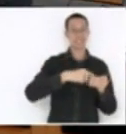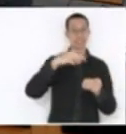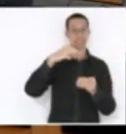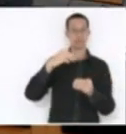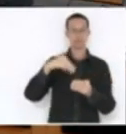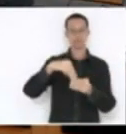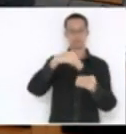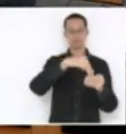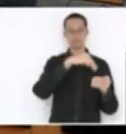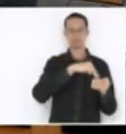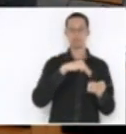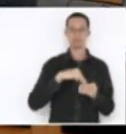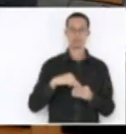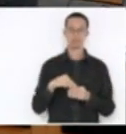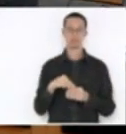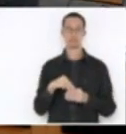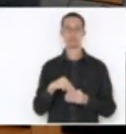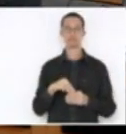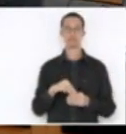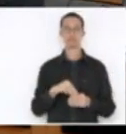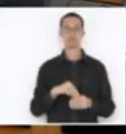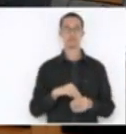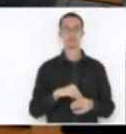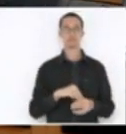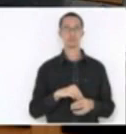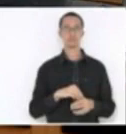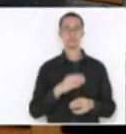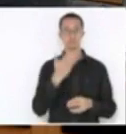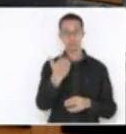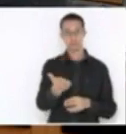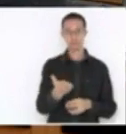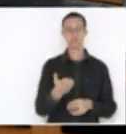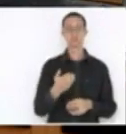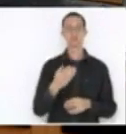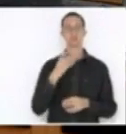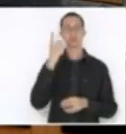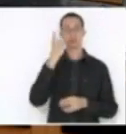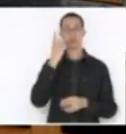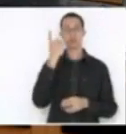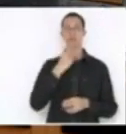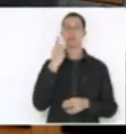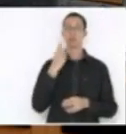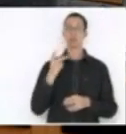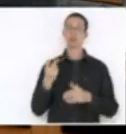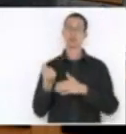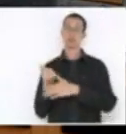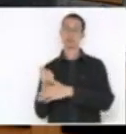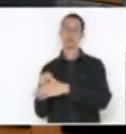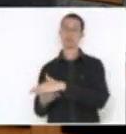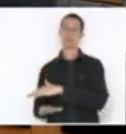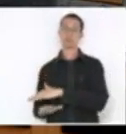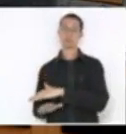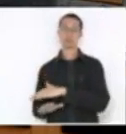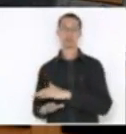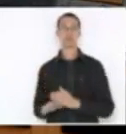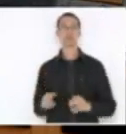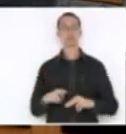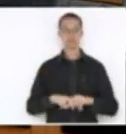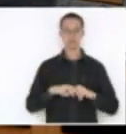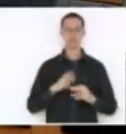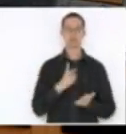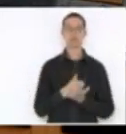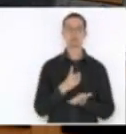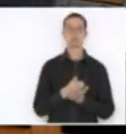caso, os argumentos da deputada foram relacionados ao Fundam. Então, nesse sentido, a gente continua votando